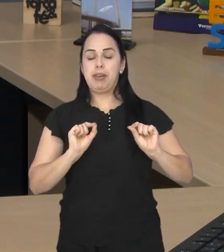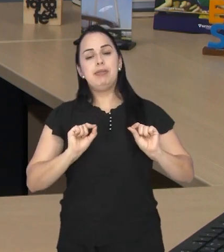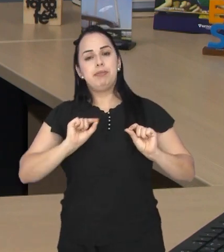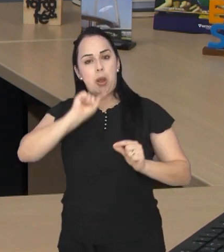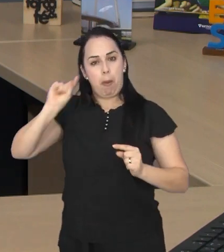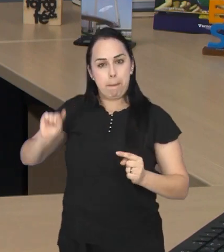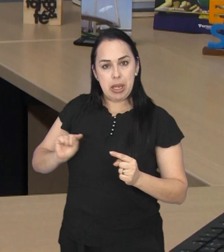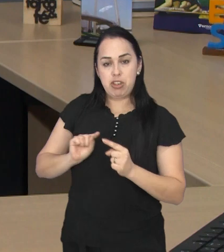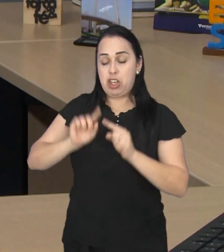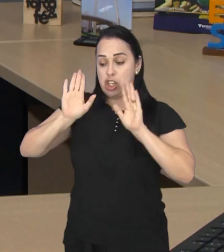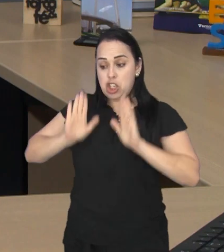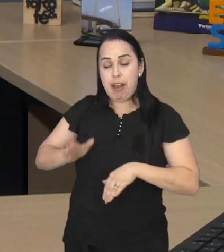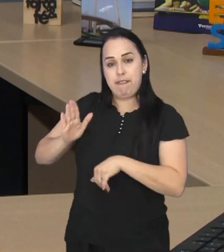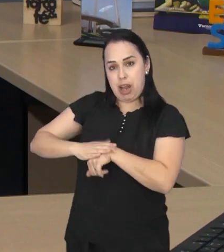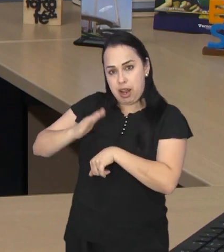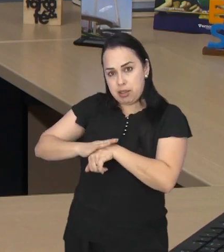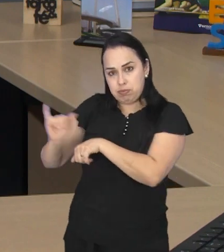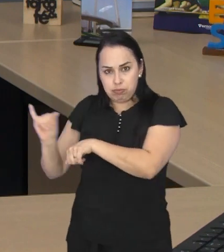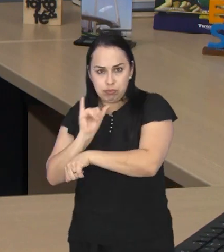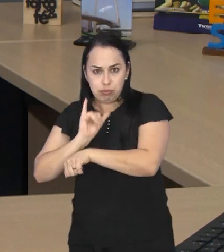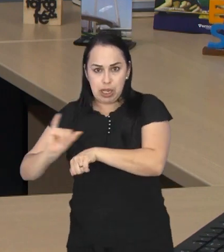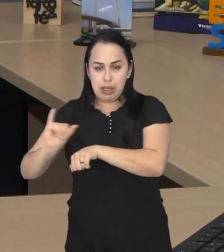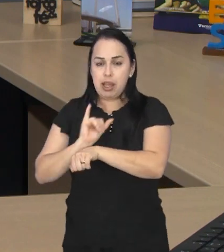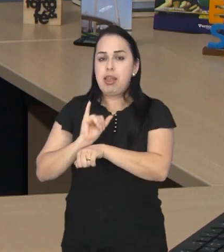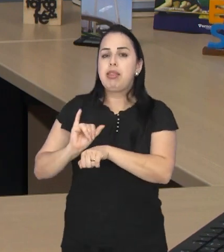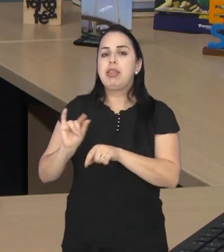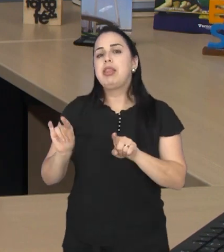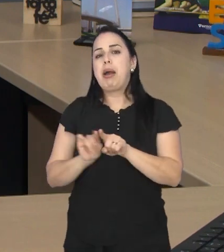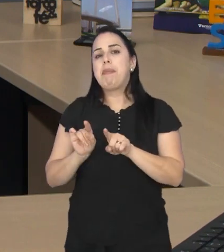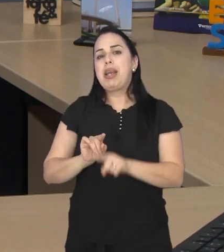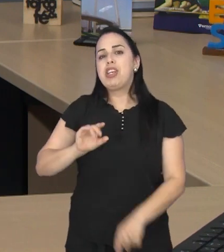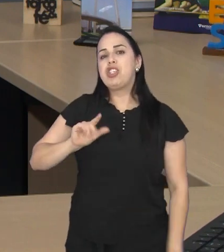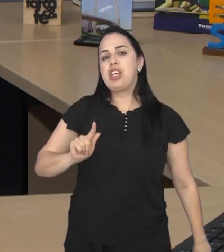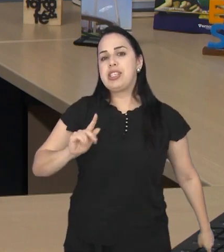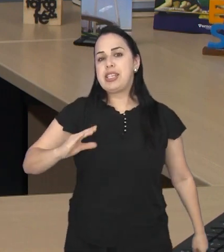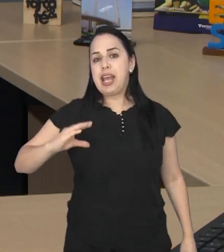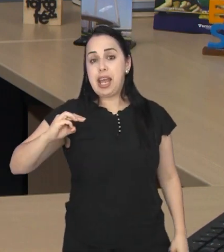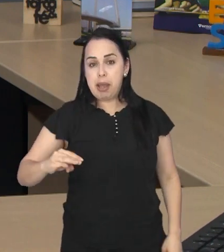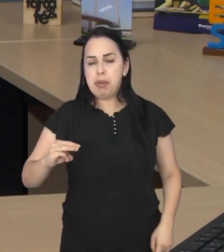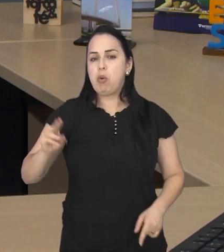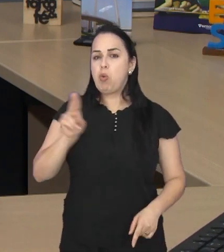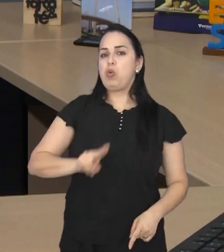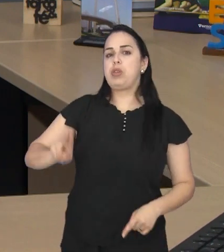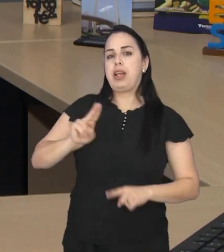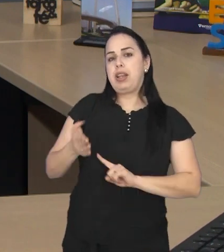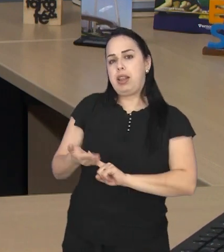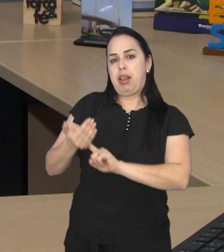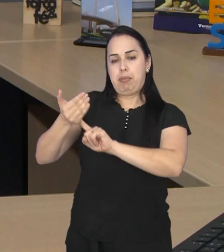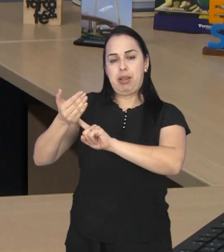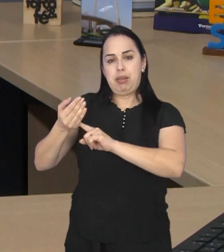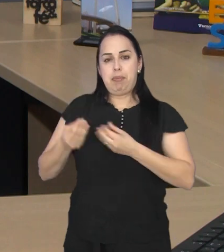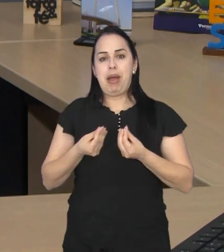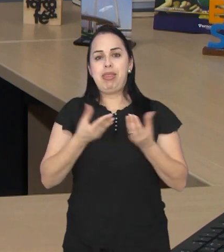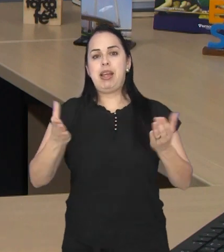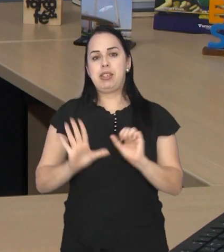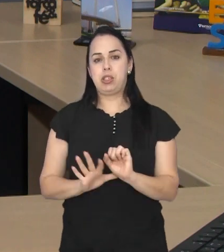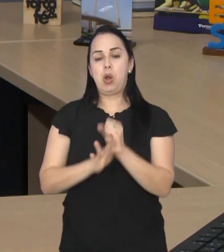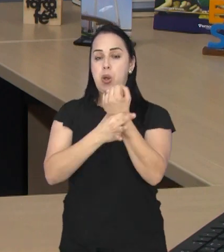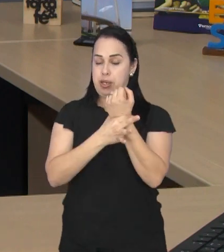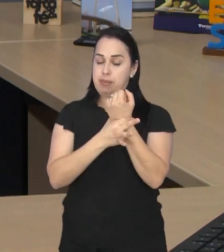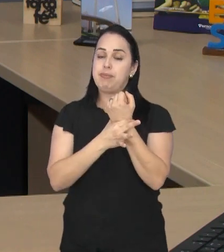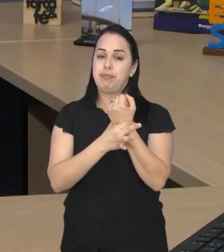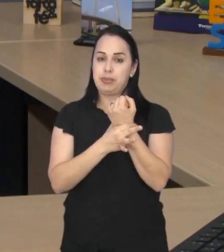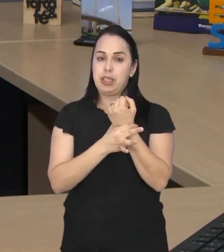Guarda Civil Municipal que já desenvolve aqui em São José dos Campos, como também a GCM utiliza de várias tecnologias para garantir a